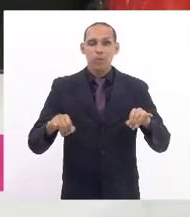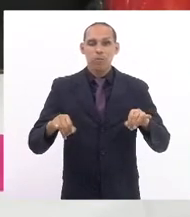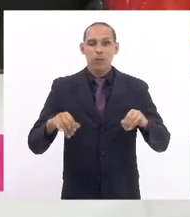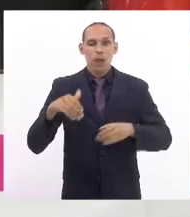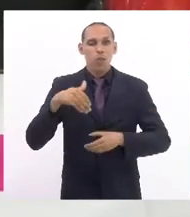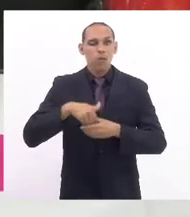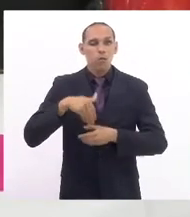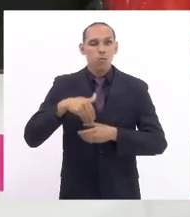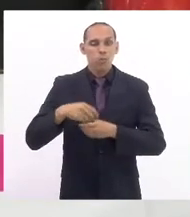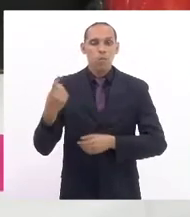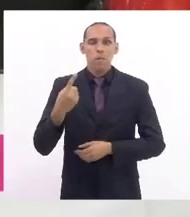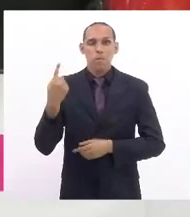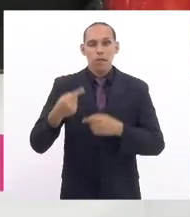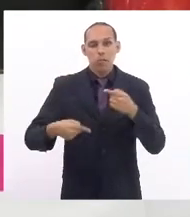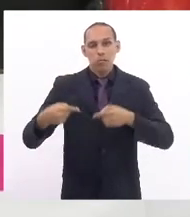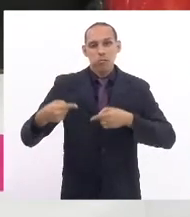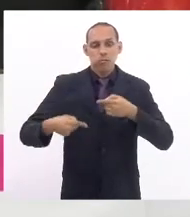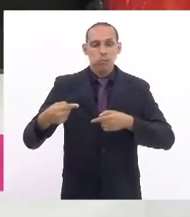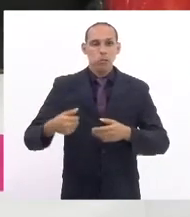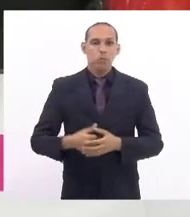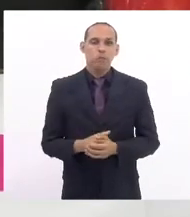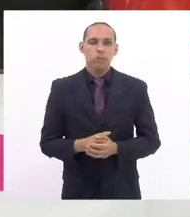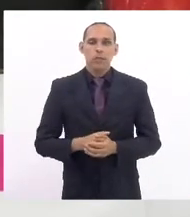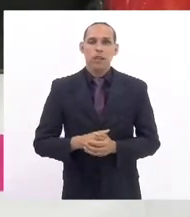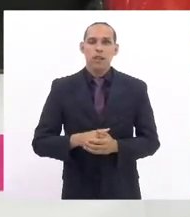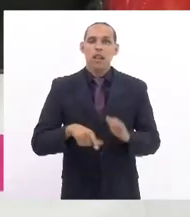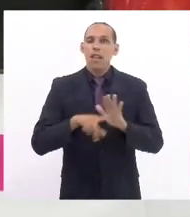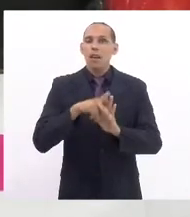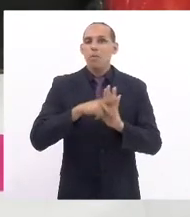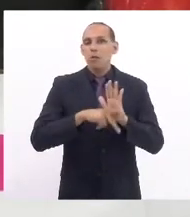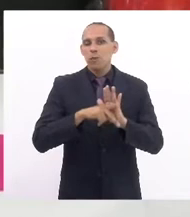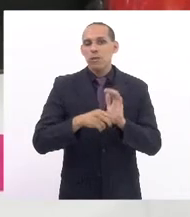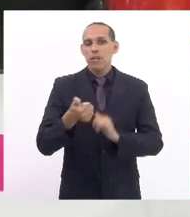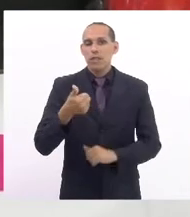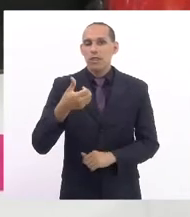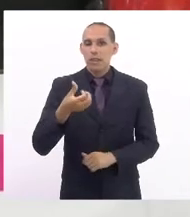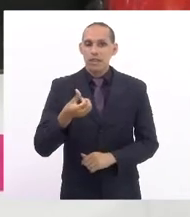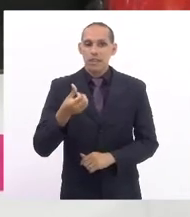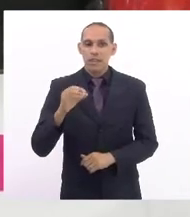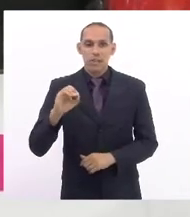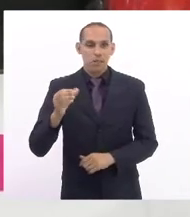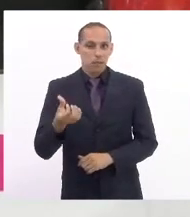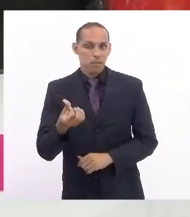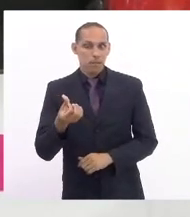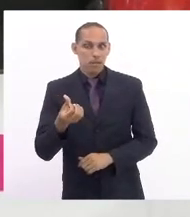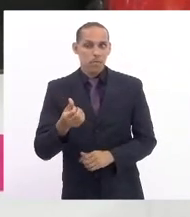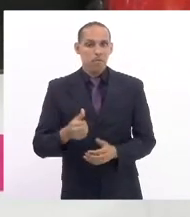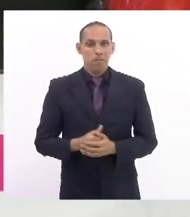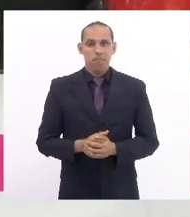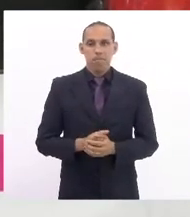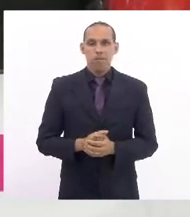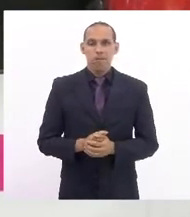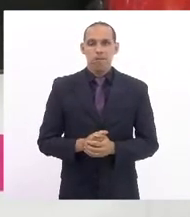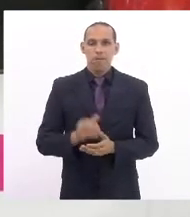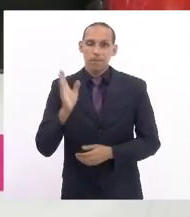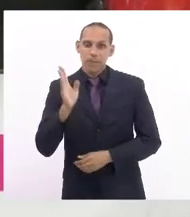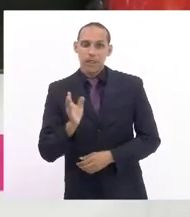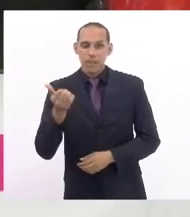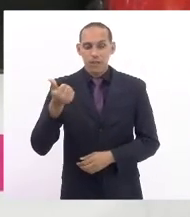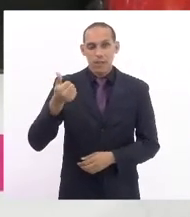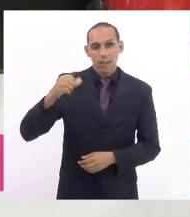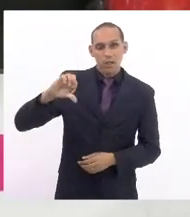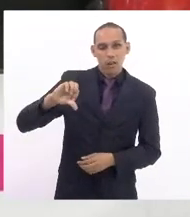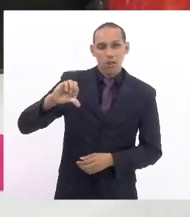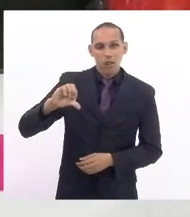votação, em primeira discussão, projeto de lei número 1606 de 2019, de autoria dos